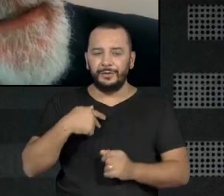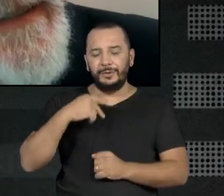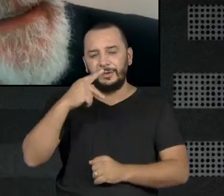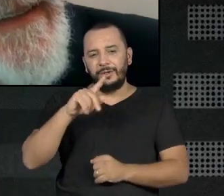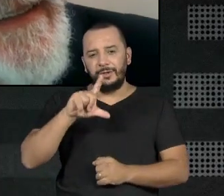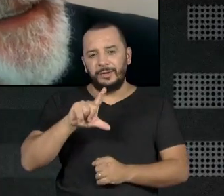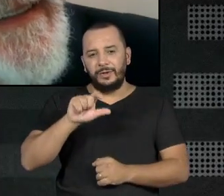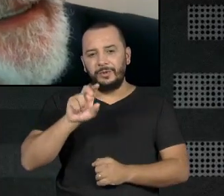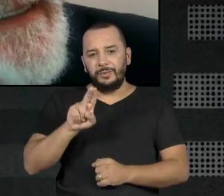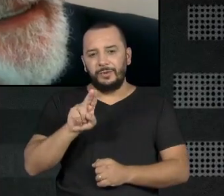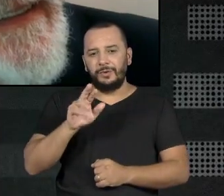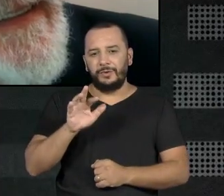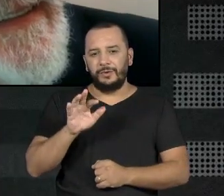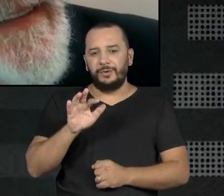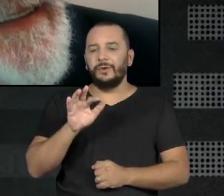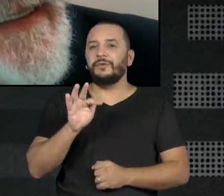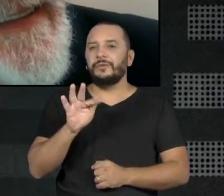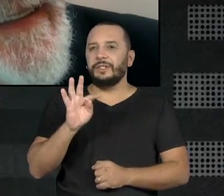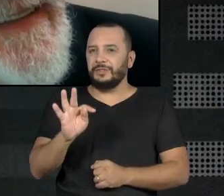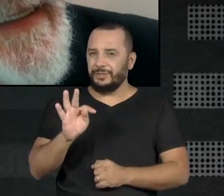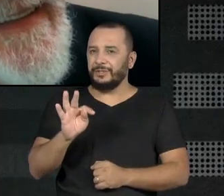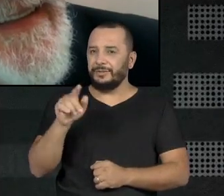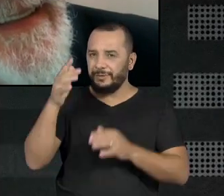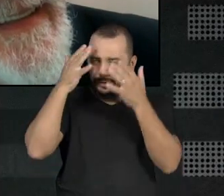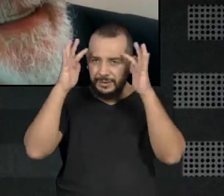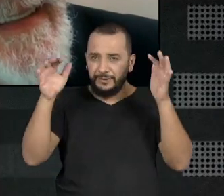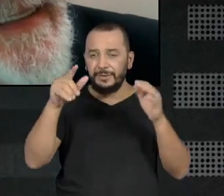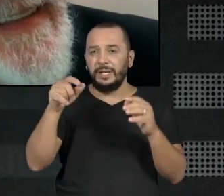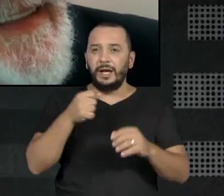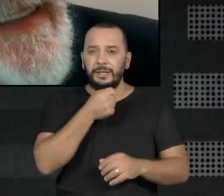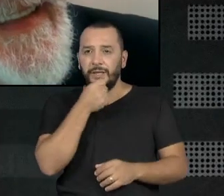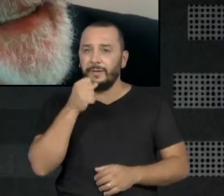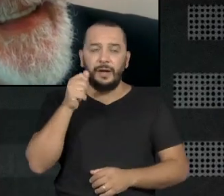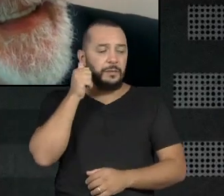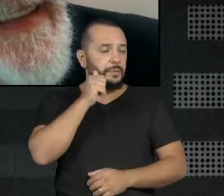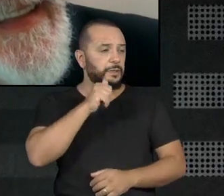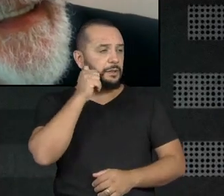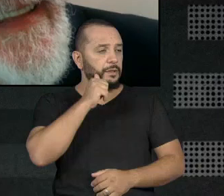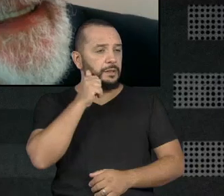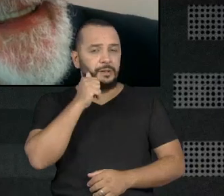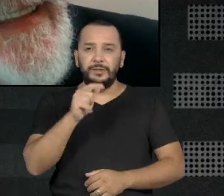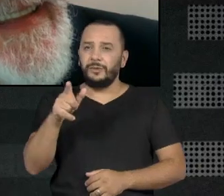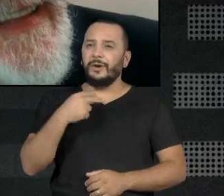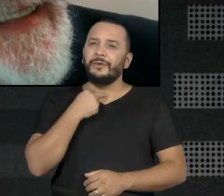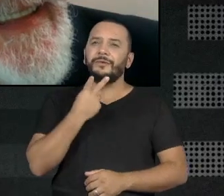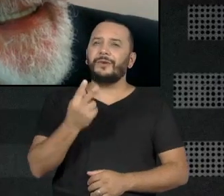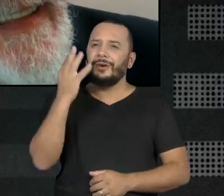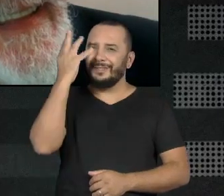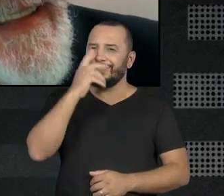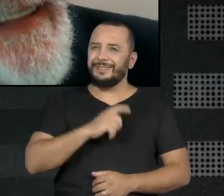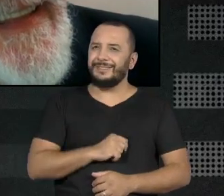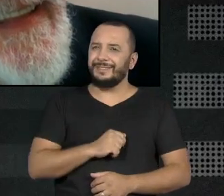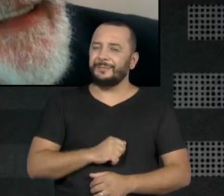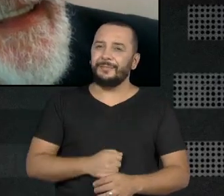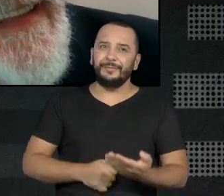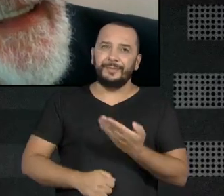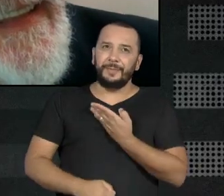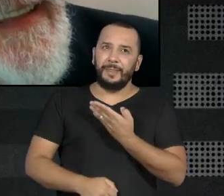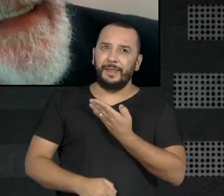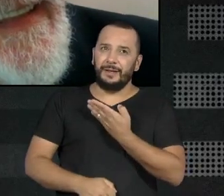entrava cantando, Ah, menina Maribel, com a sua voz linda. Ô, meu amigo,